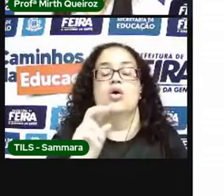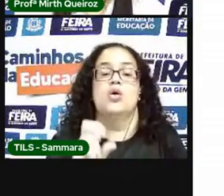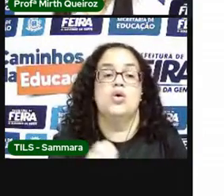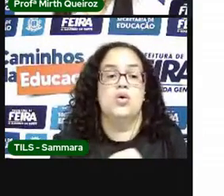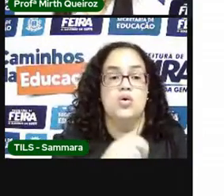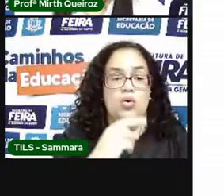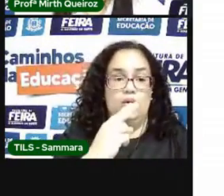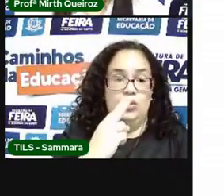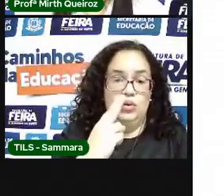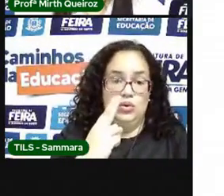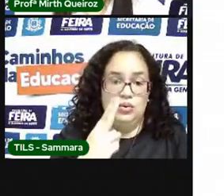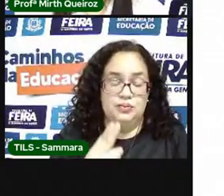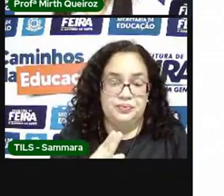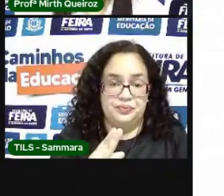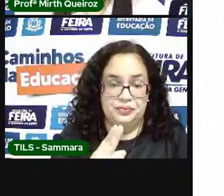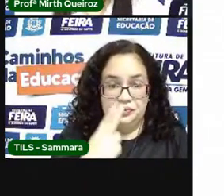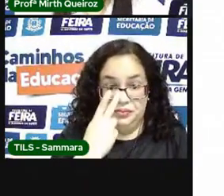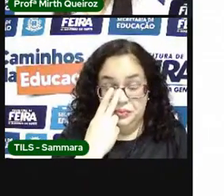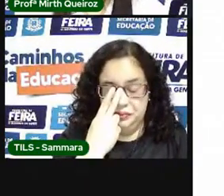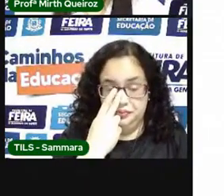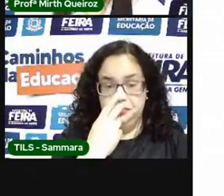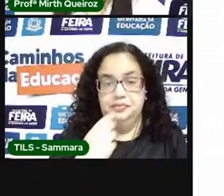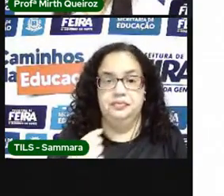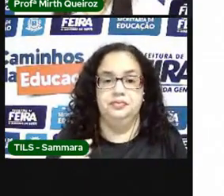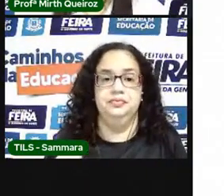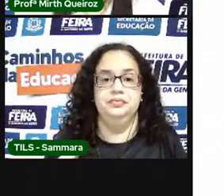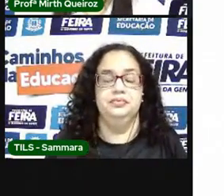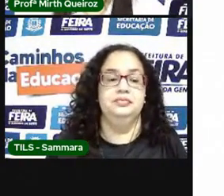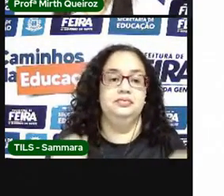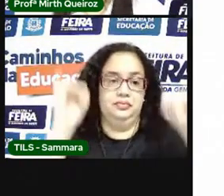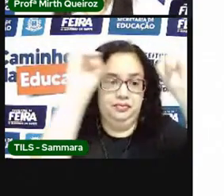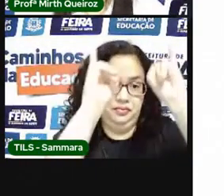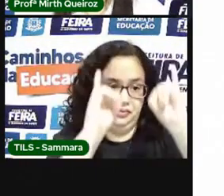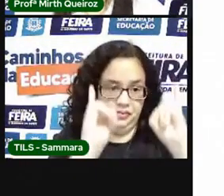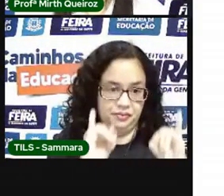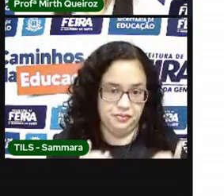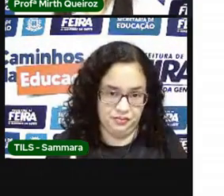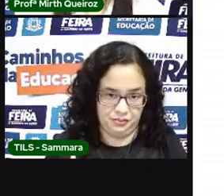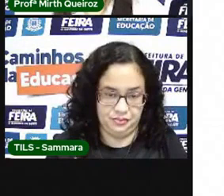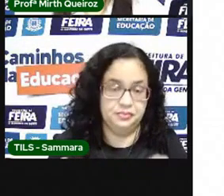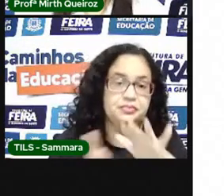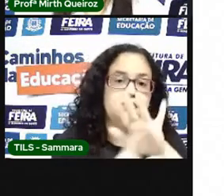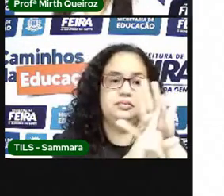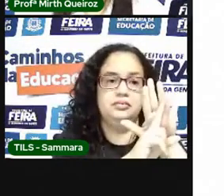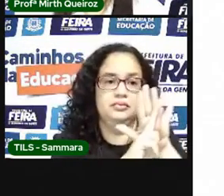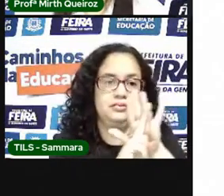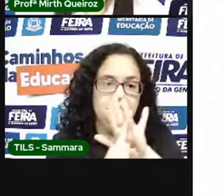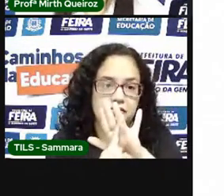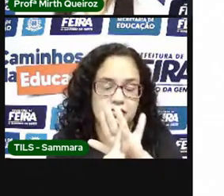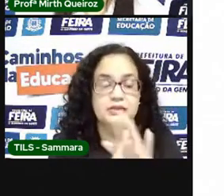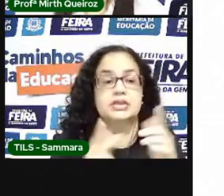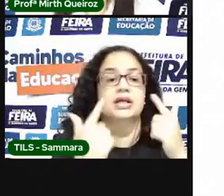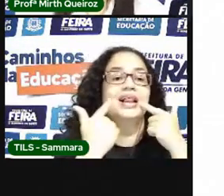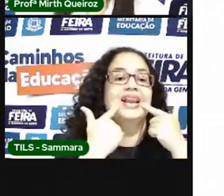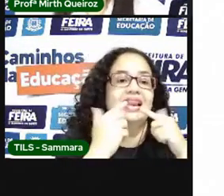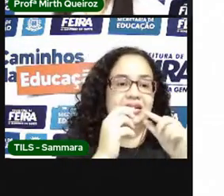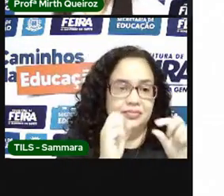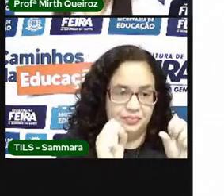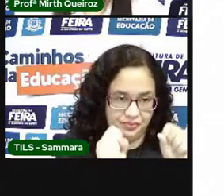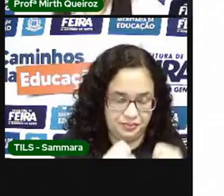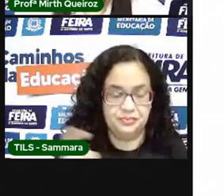Ou, ou seja, essa imagem, ela representa a linguagem